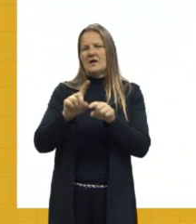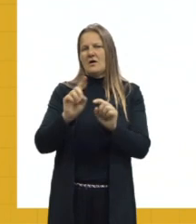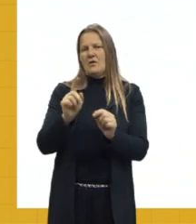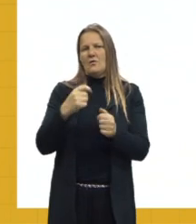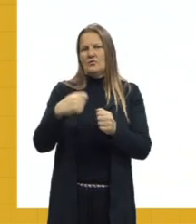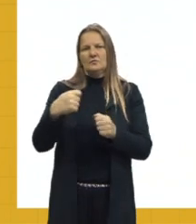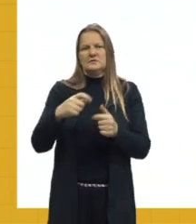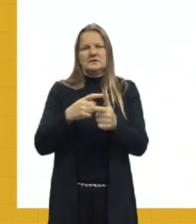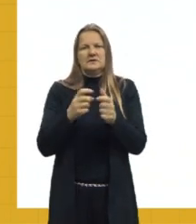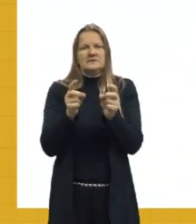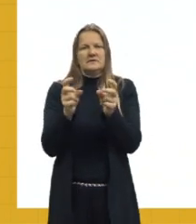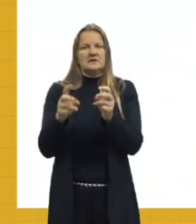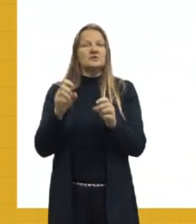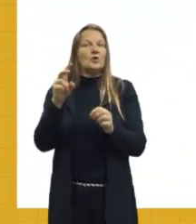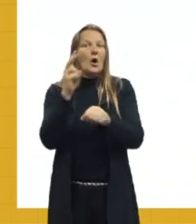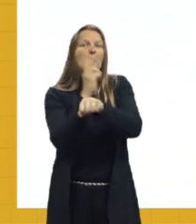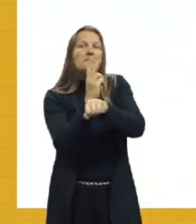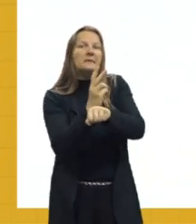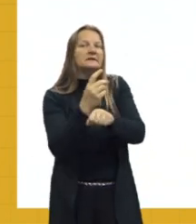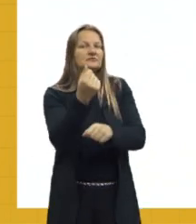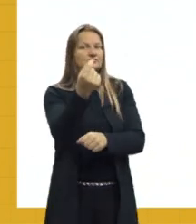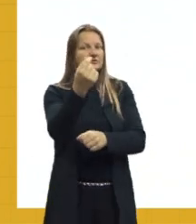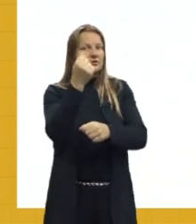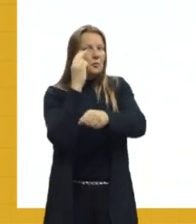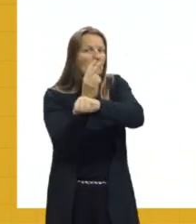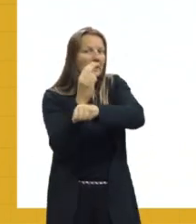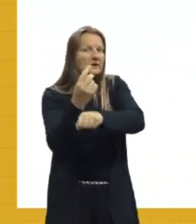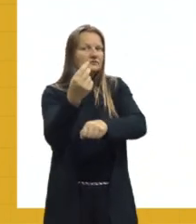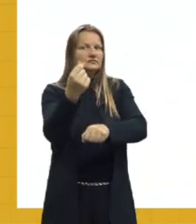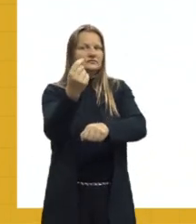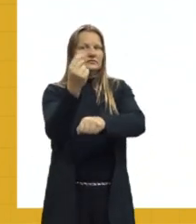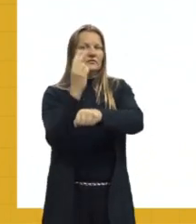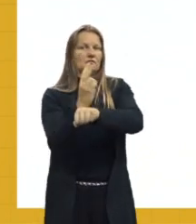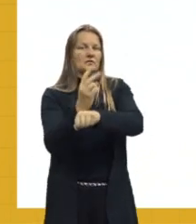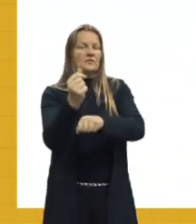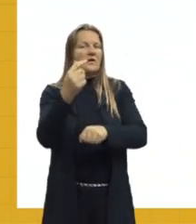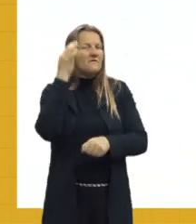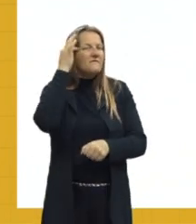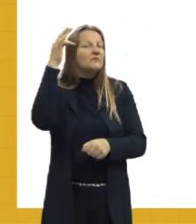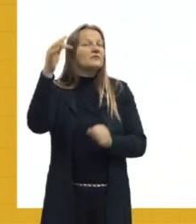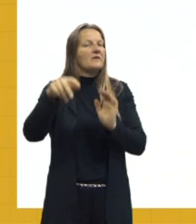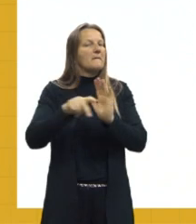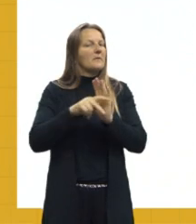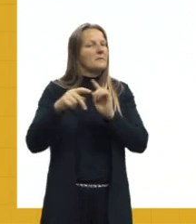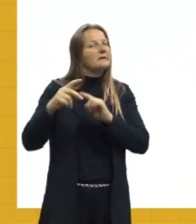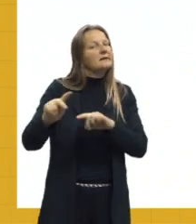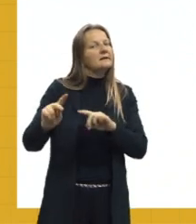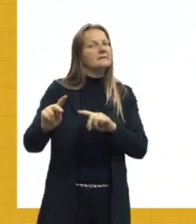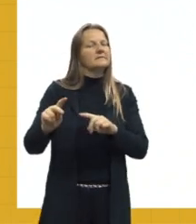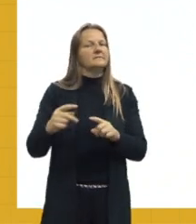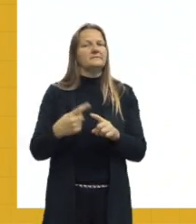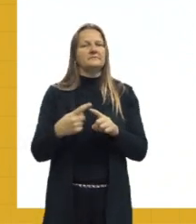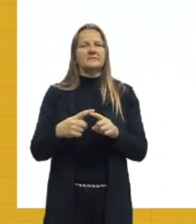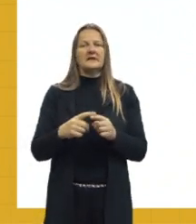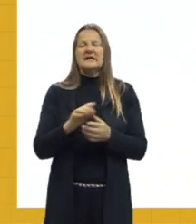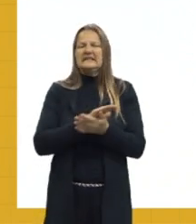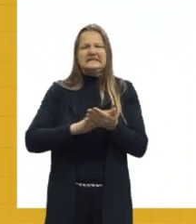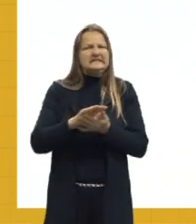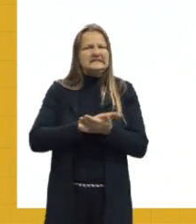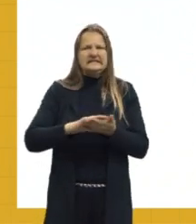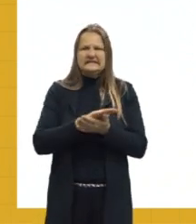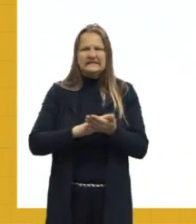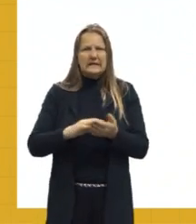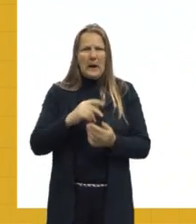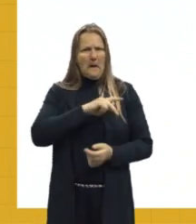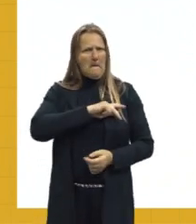empréstimos, né, então ele chega com essa filosofia. Qual que é a questão dele? Ele não consegue nem agradar